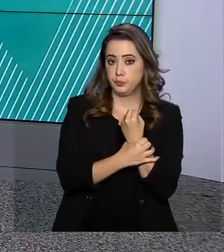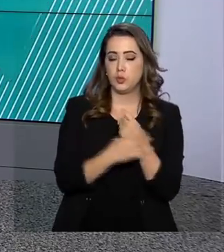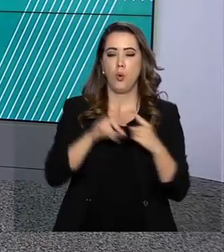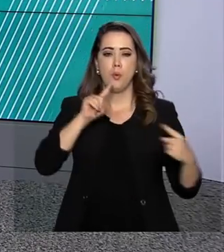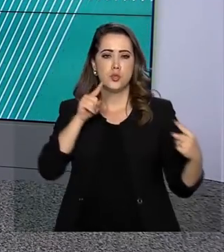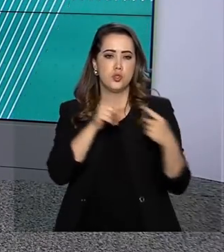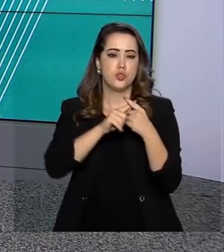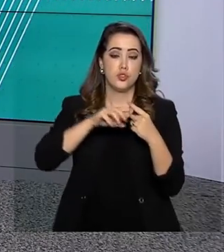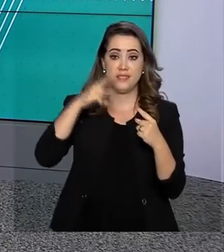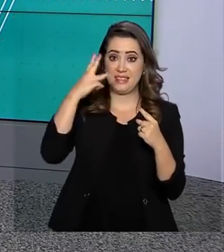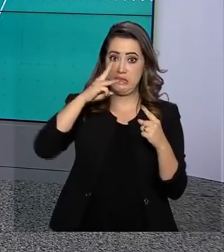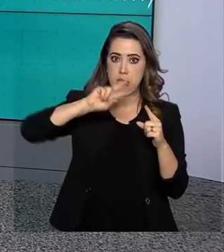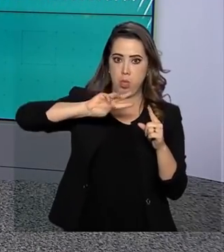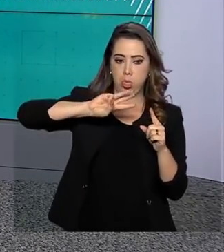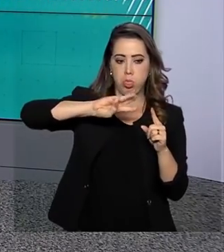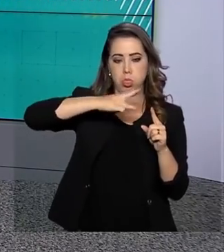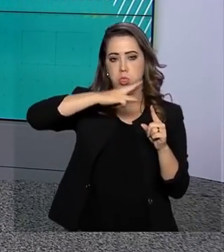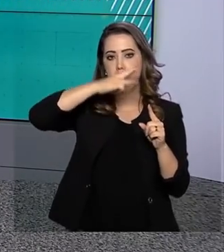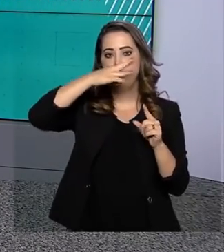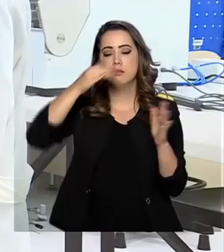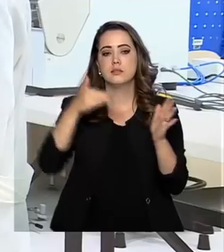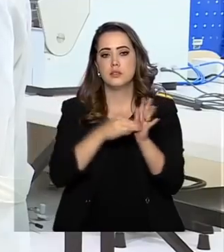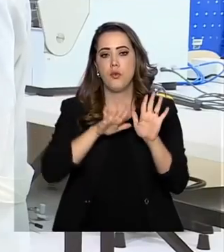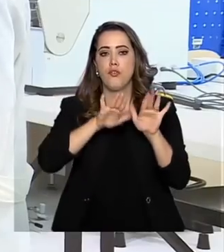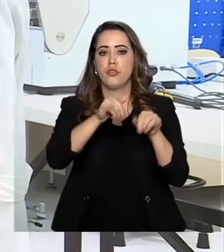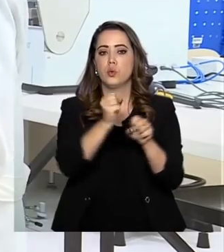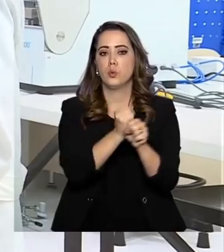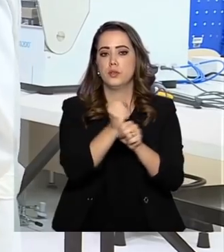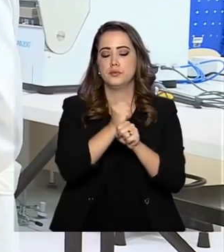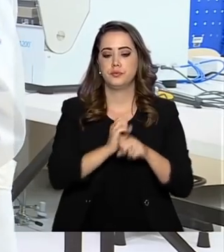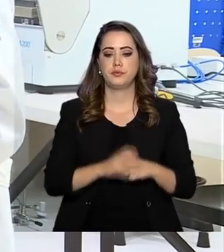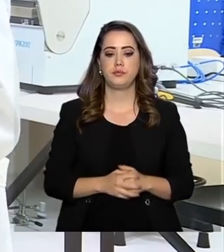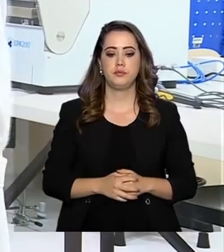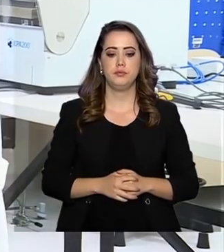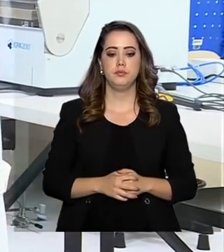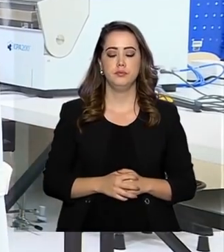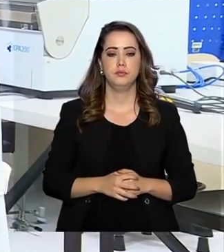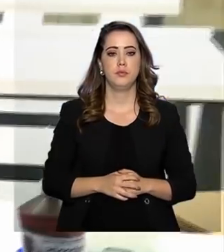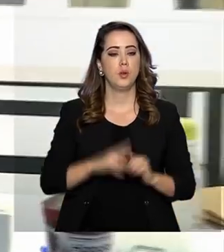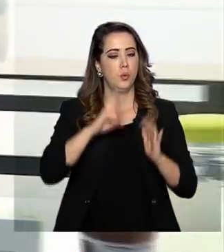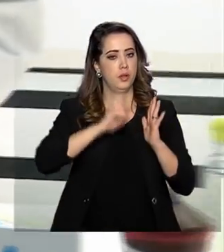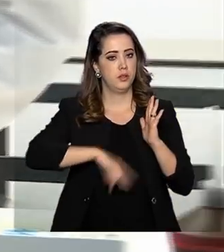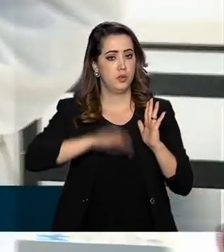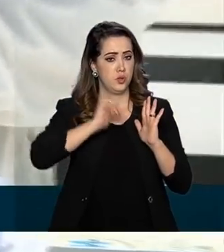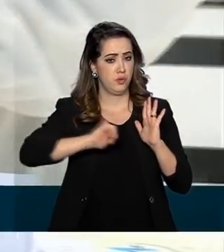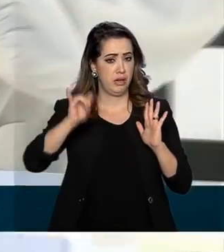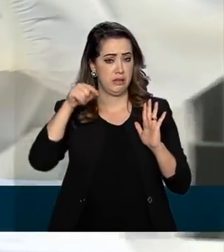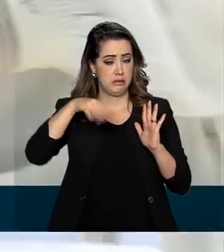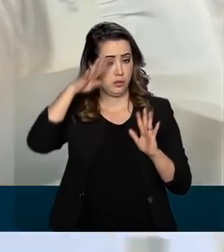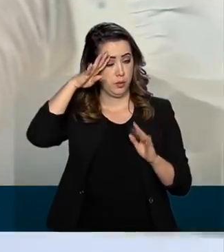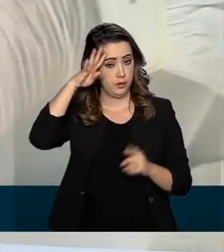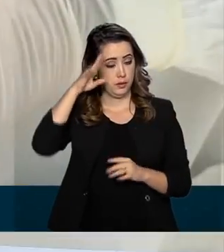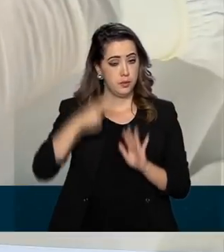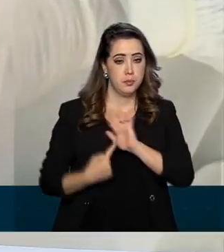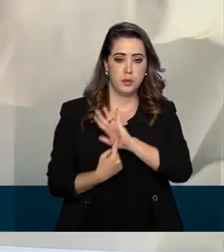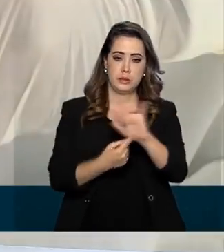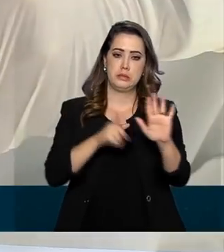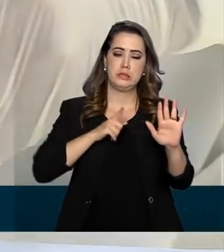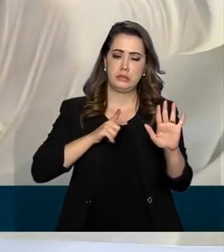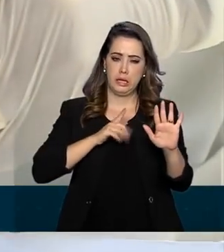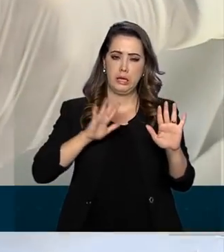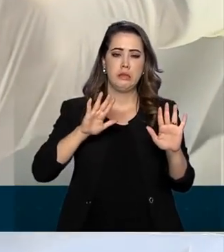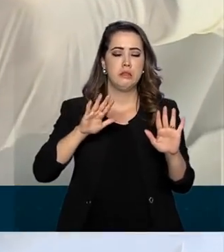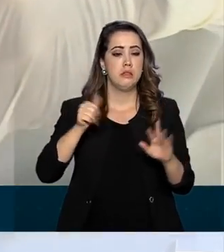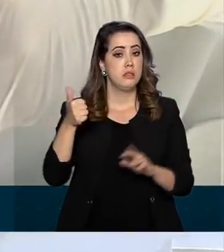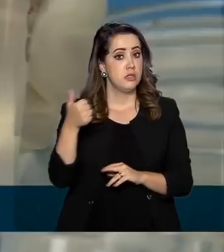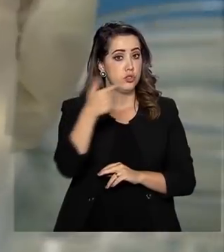triplicar esse número até o final do ano. Um relatório divulgado nesta quarta-feira mostra que existem cerca